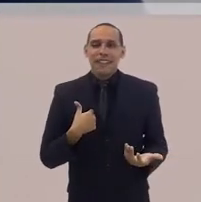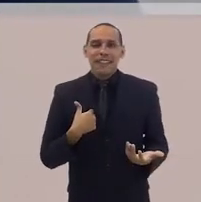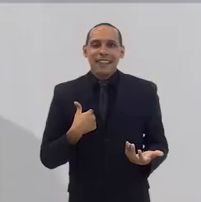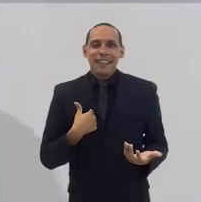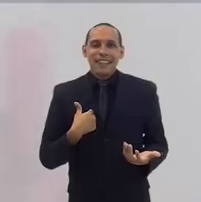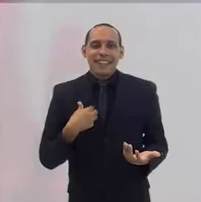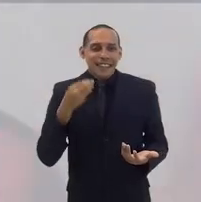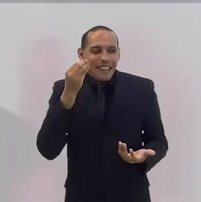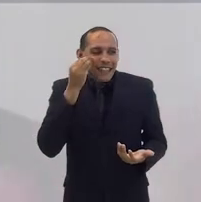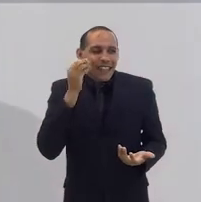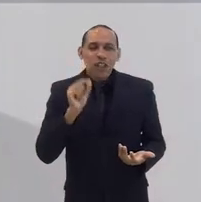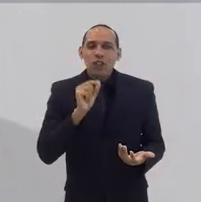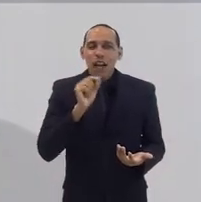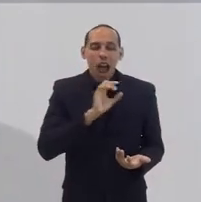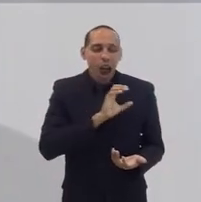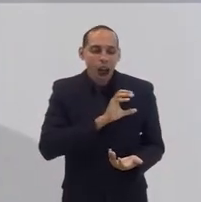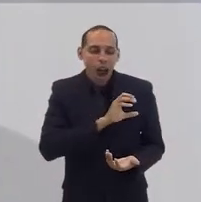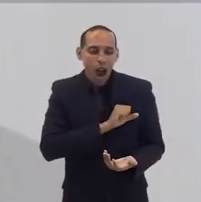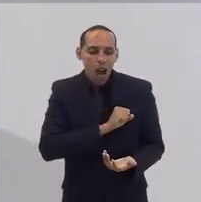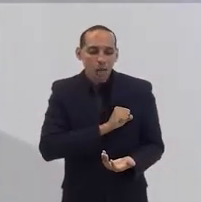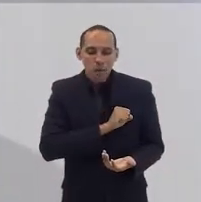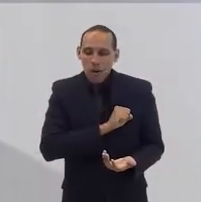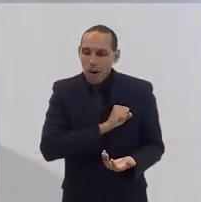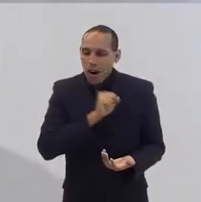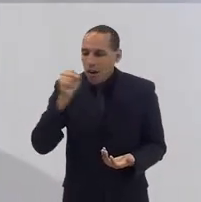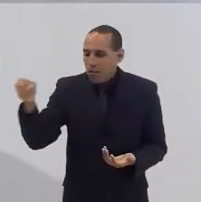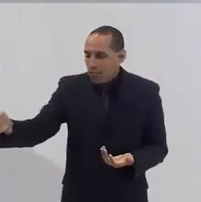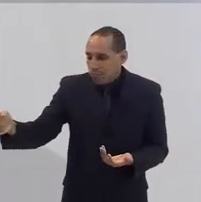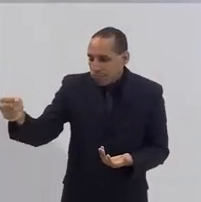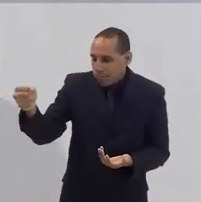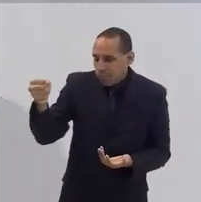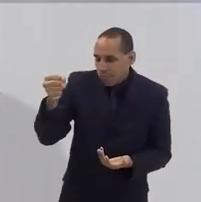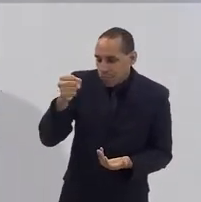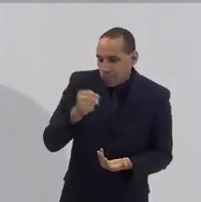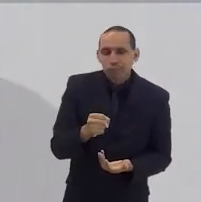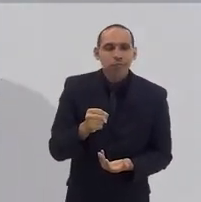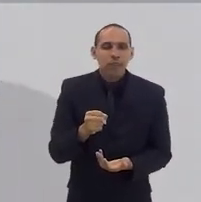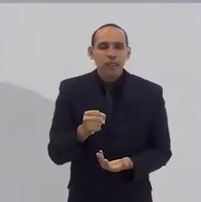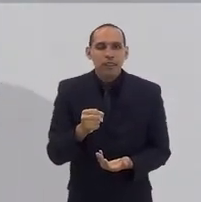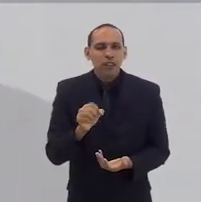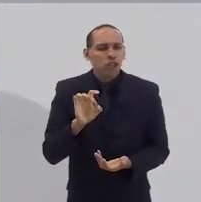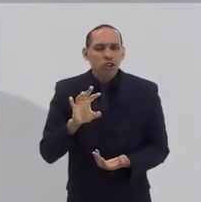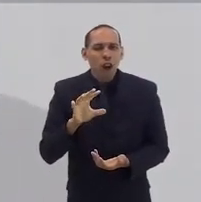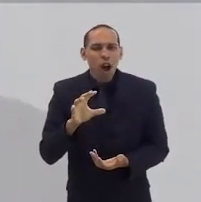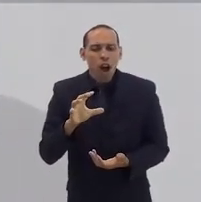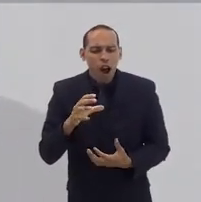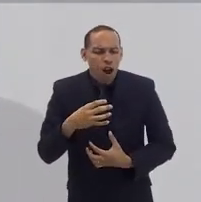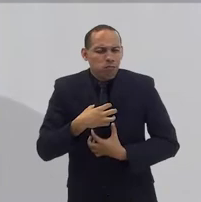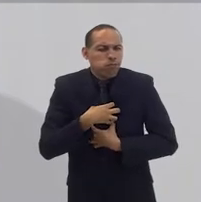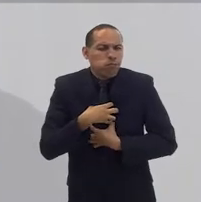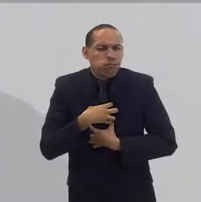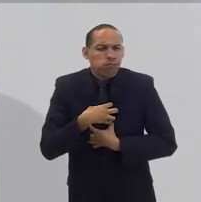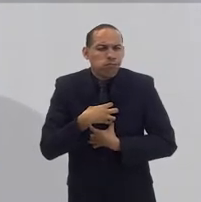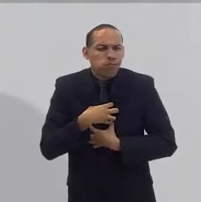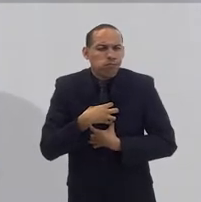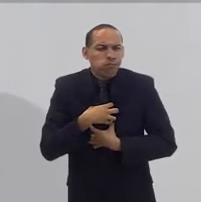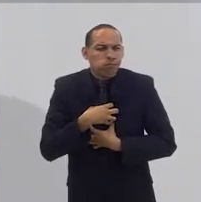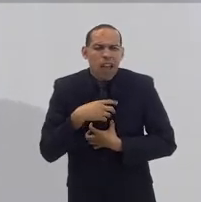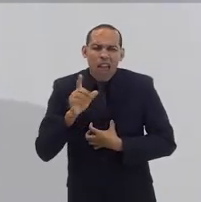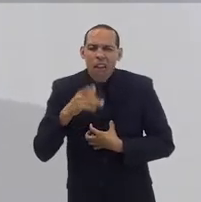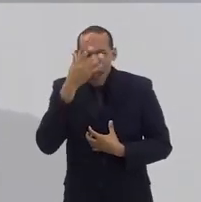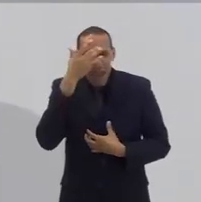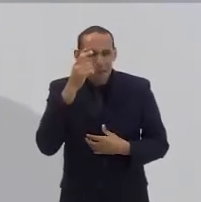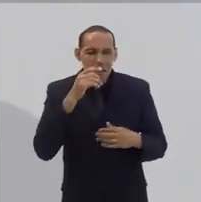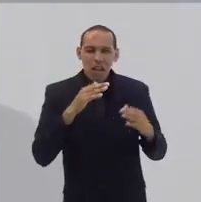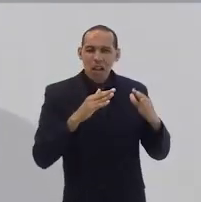deslocar o amor de um lugar meramente sentimental, fechado num